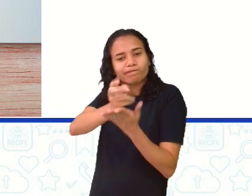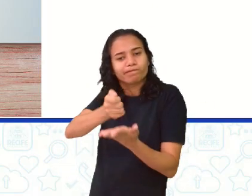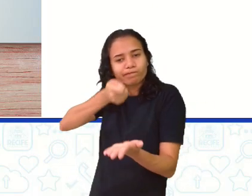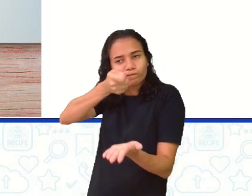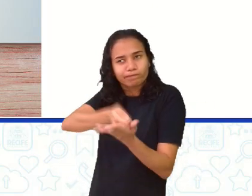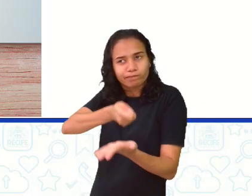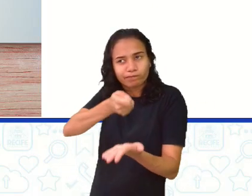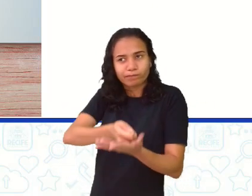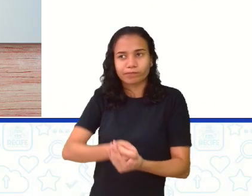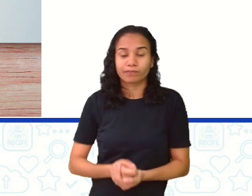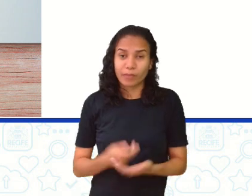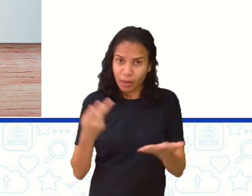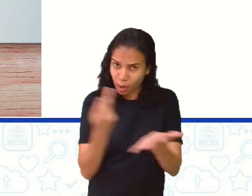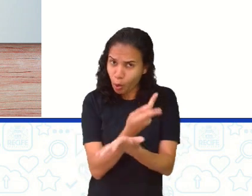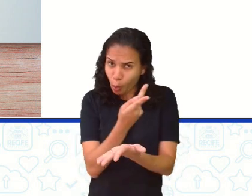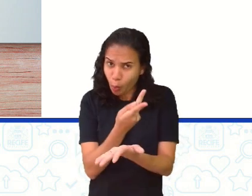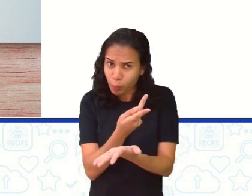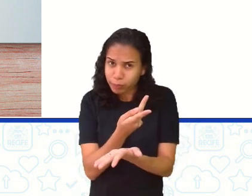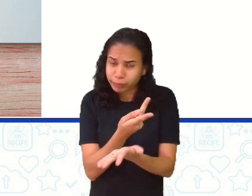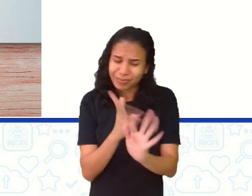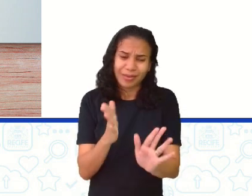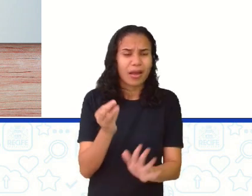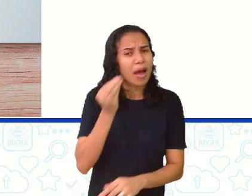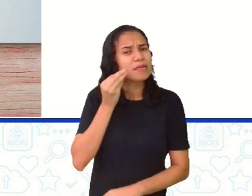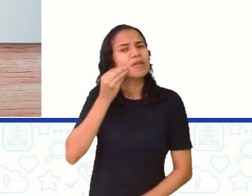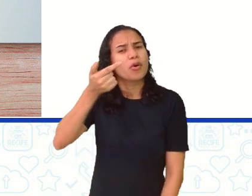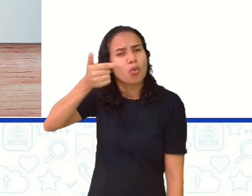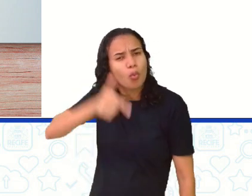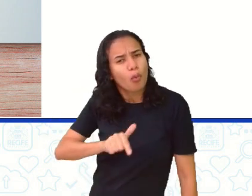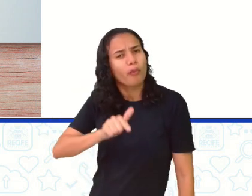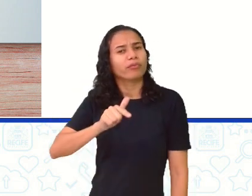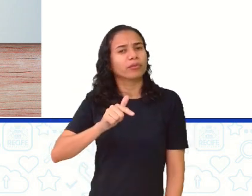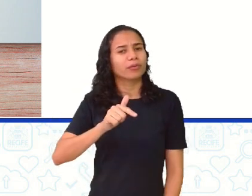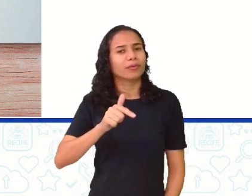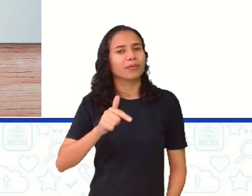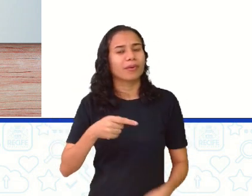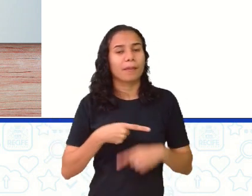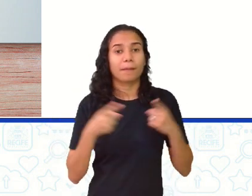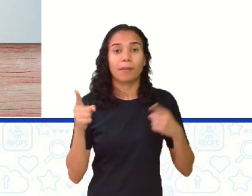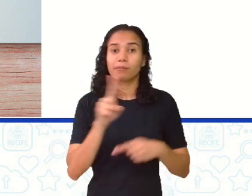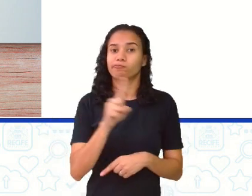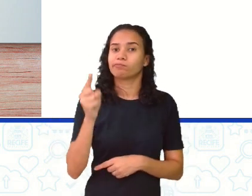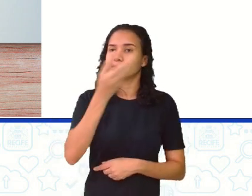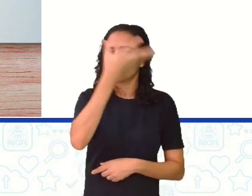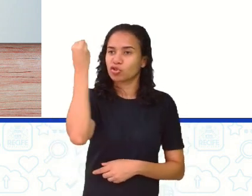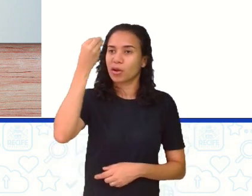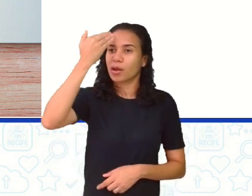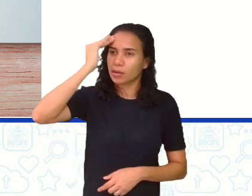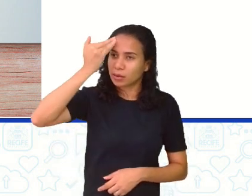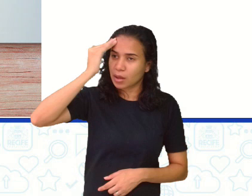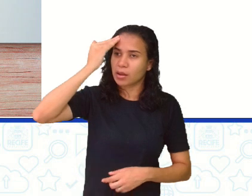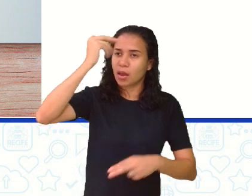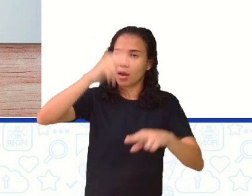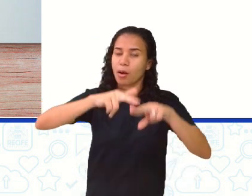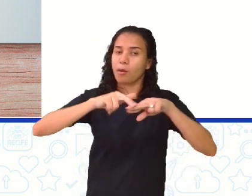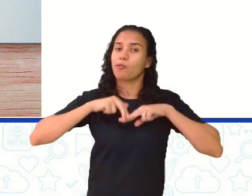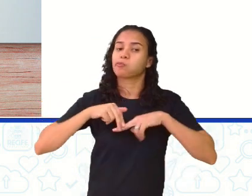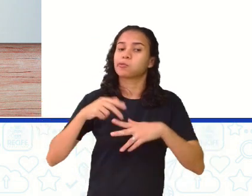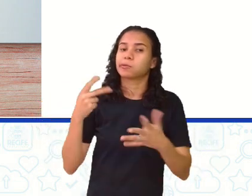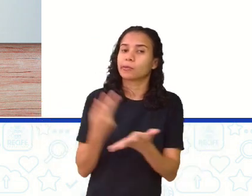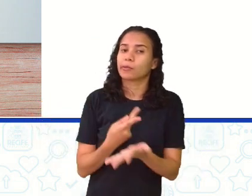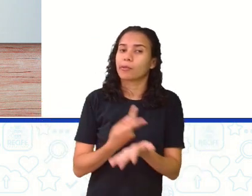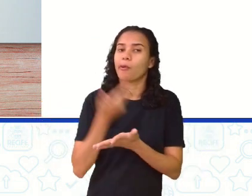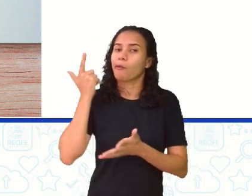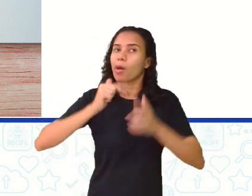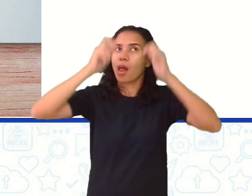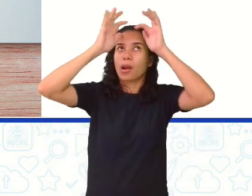persistir. Errou? Tenta novamente. Agora, não esquece que entender por que errou desenvolve